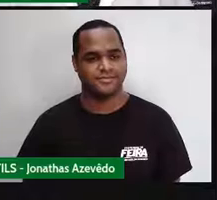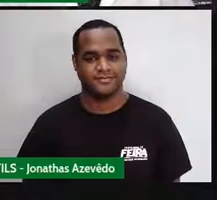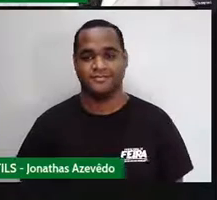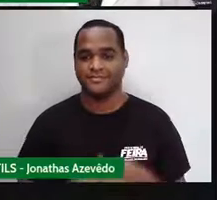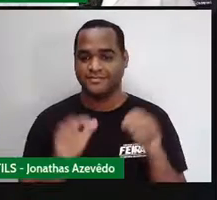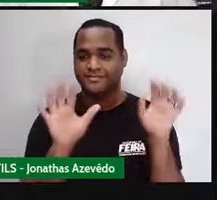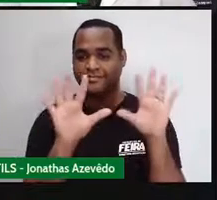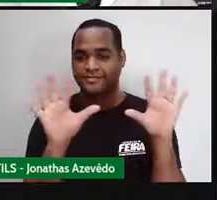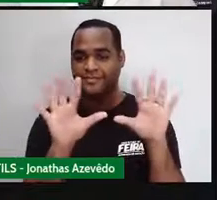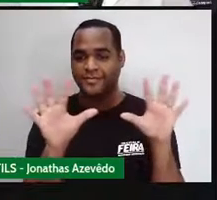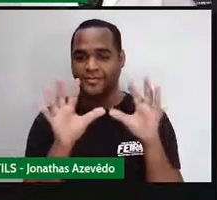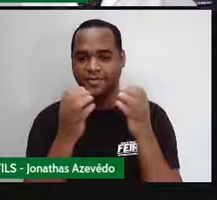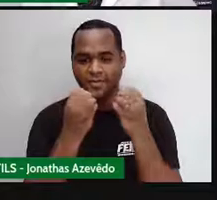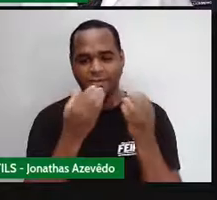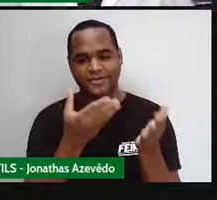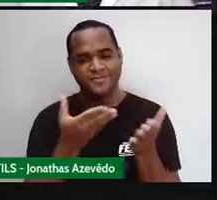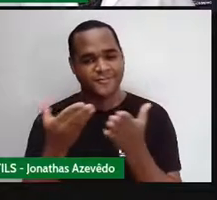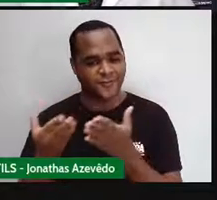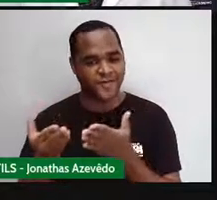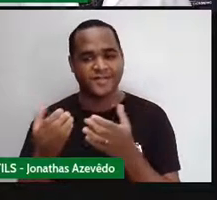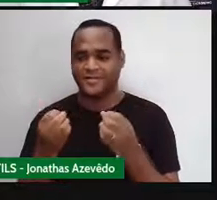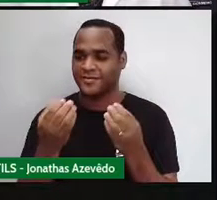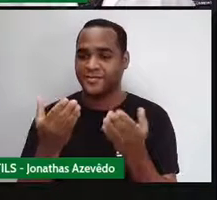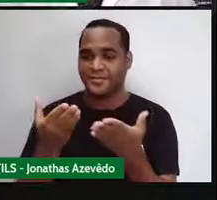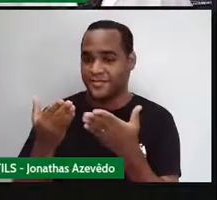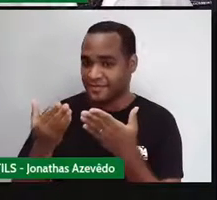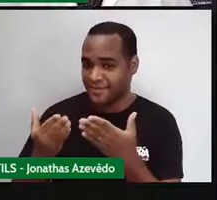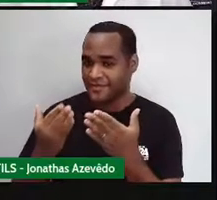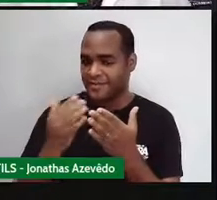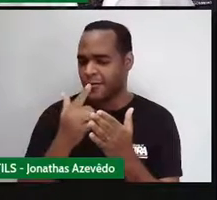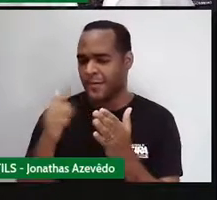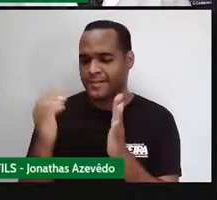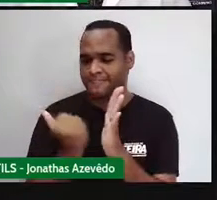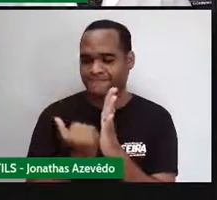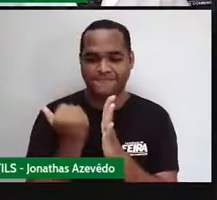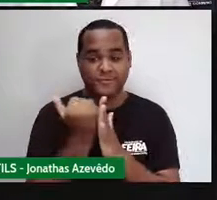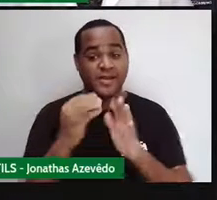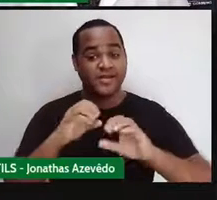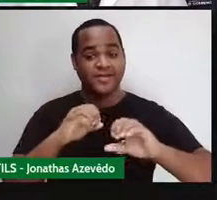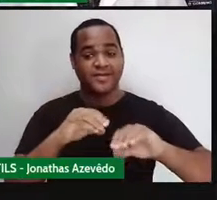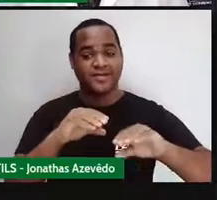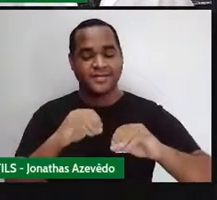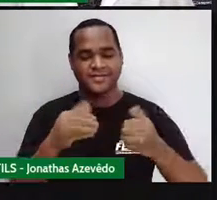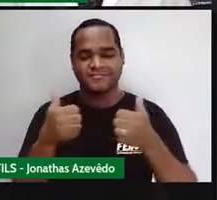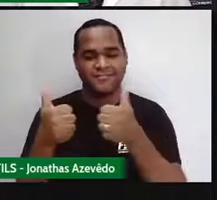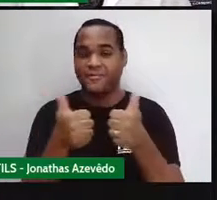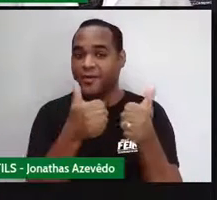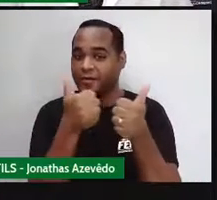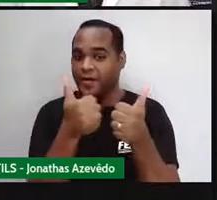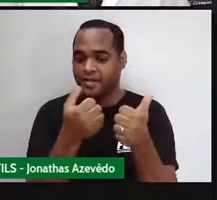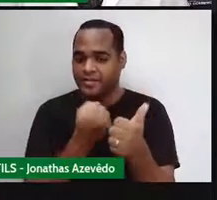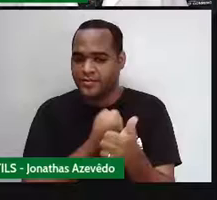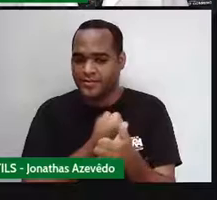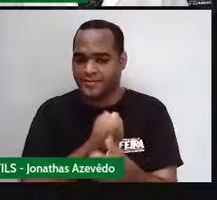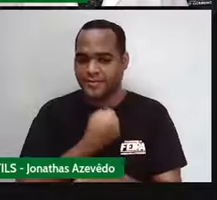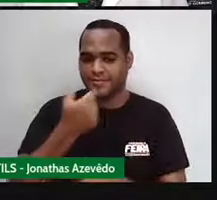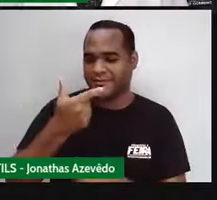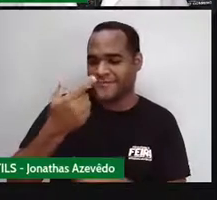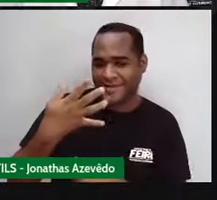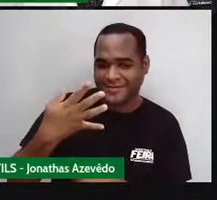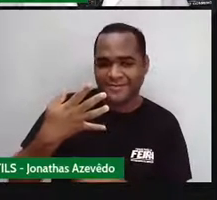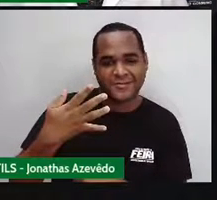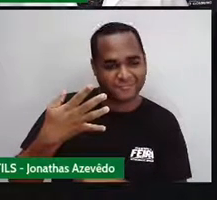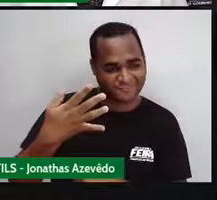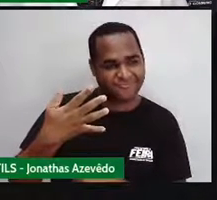Olá, sejam bem-vindos, sejam bem-vindas a mais uma de nossas aulas, aula de número 24,